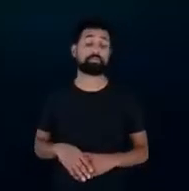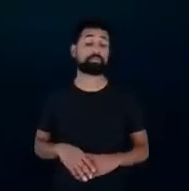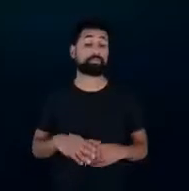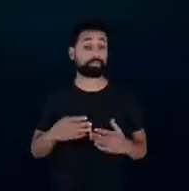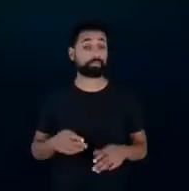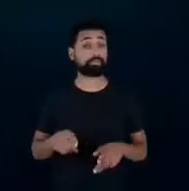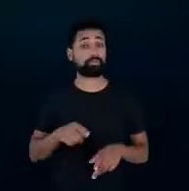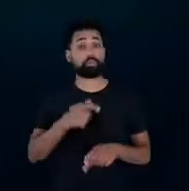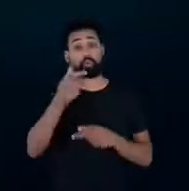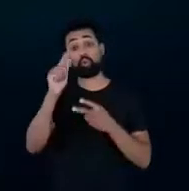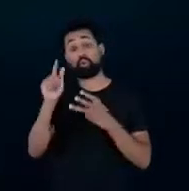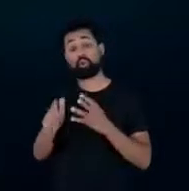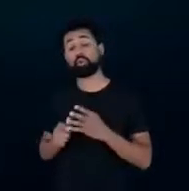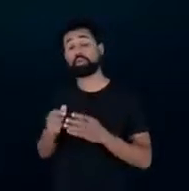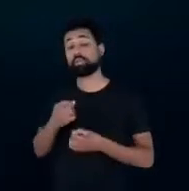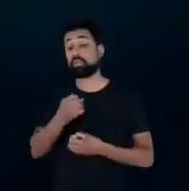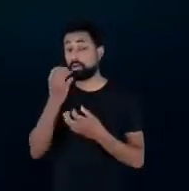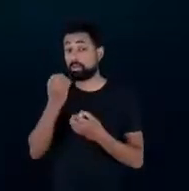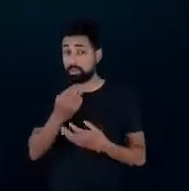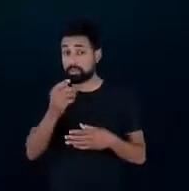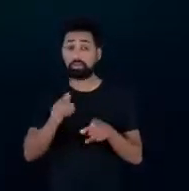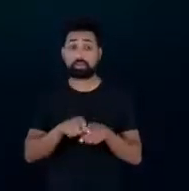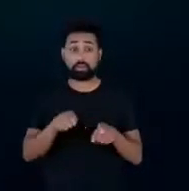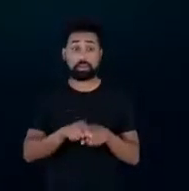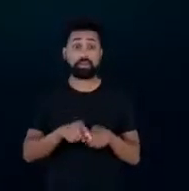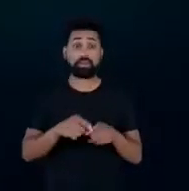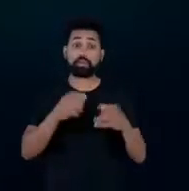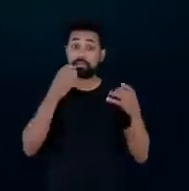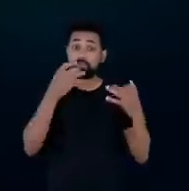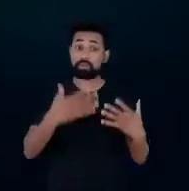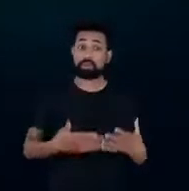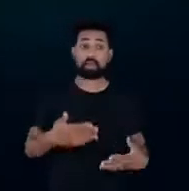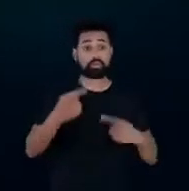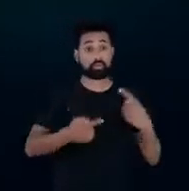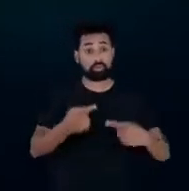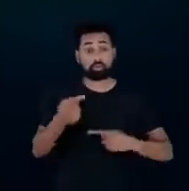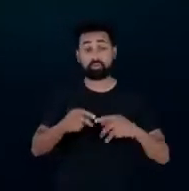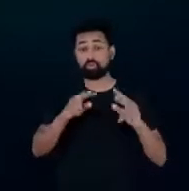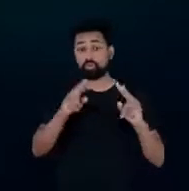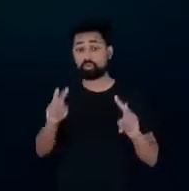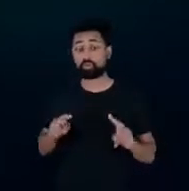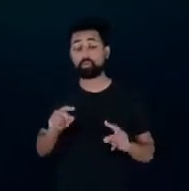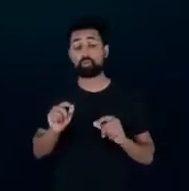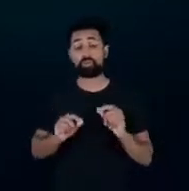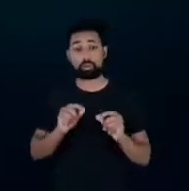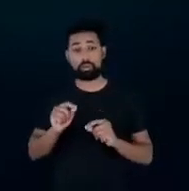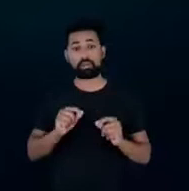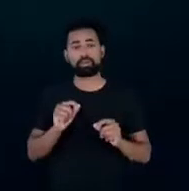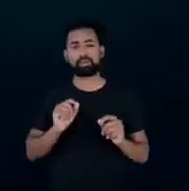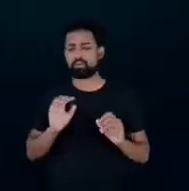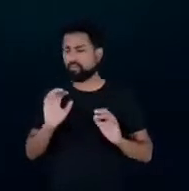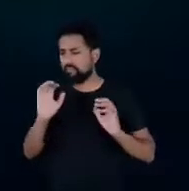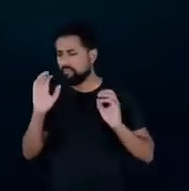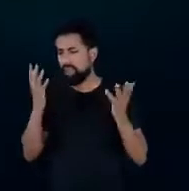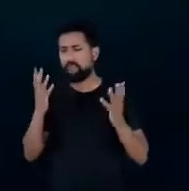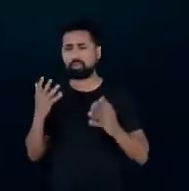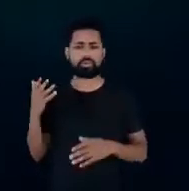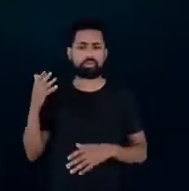outros dados que eu tenho falado sobre isso em todos os eventos que eu participo